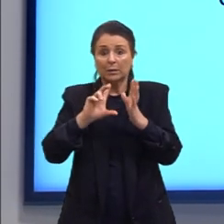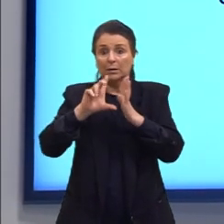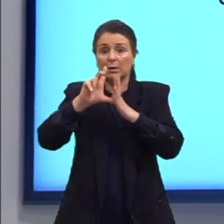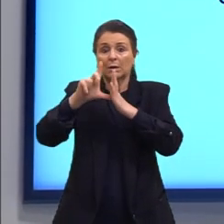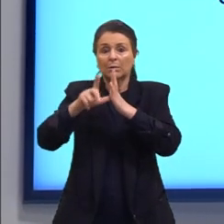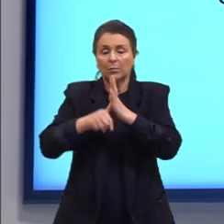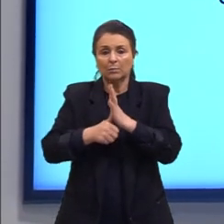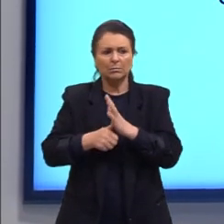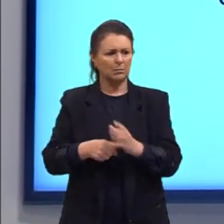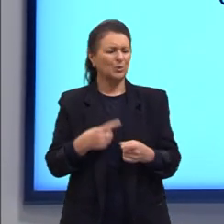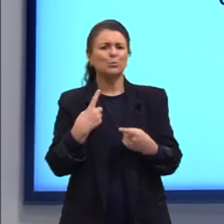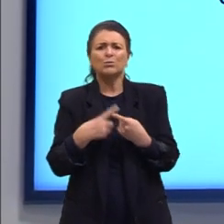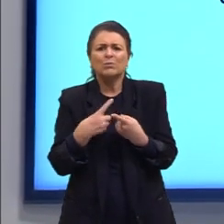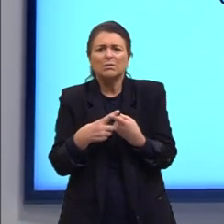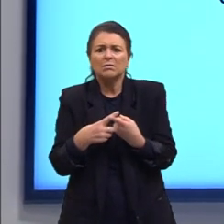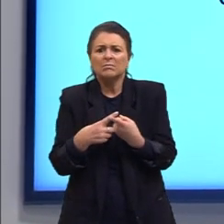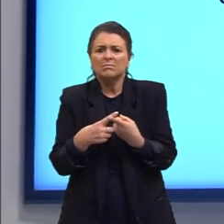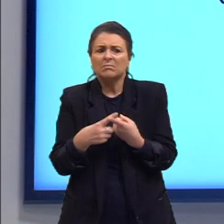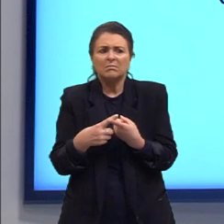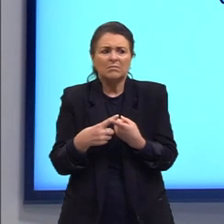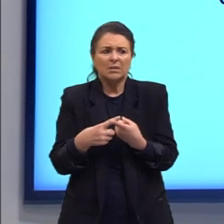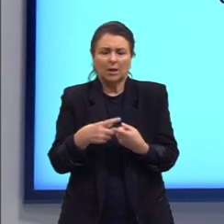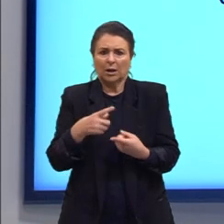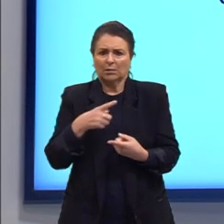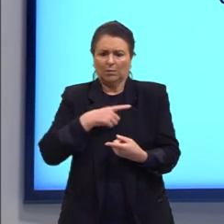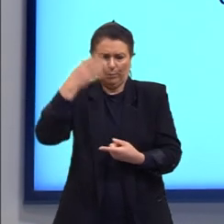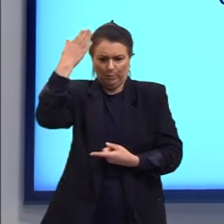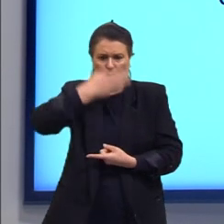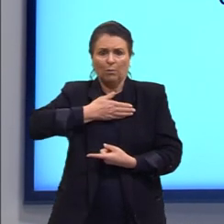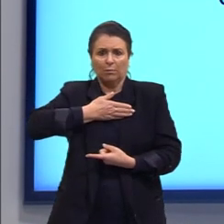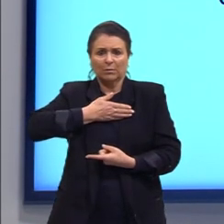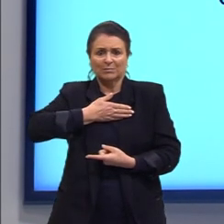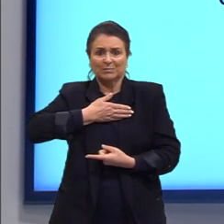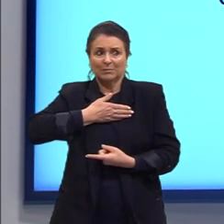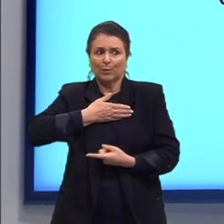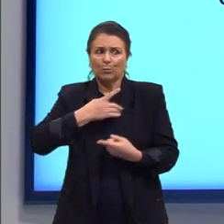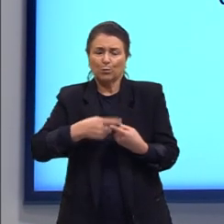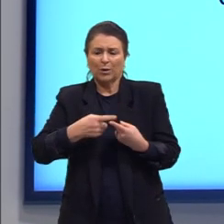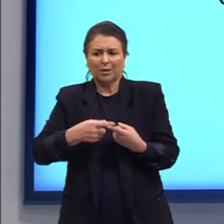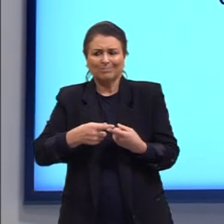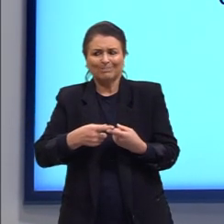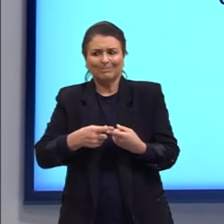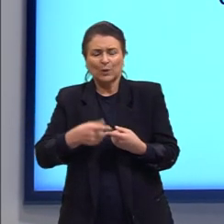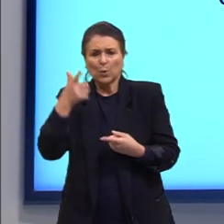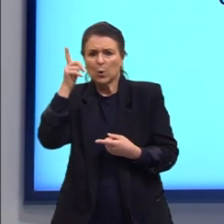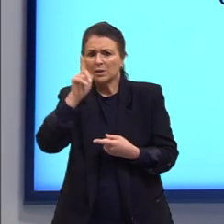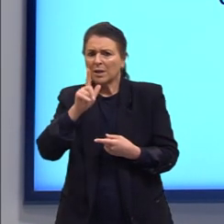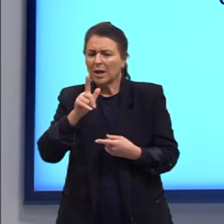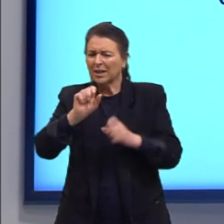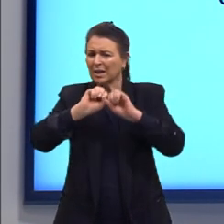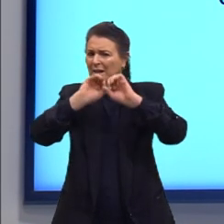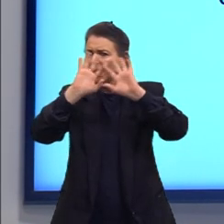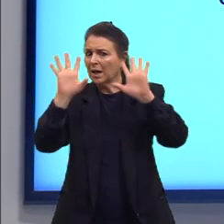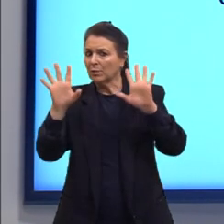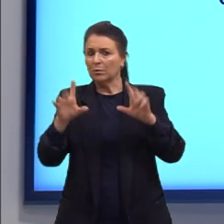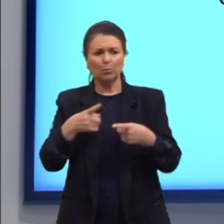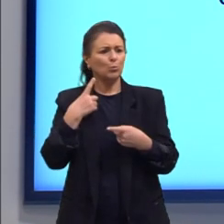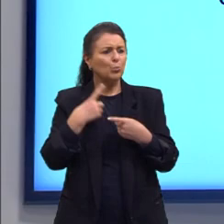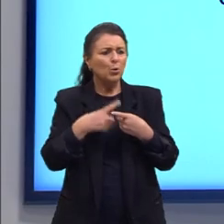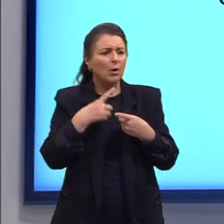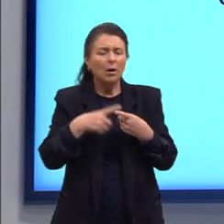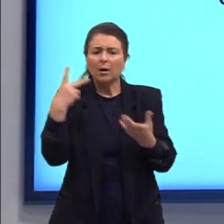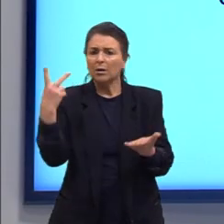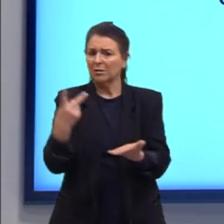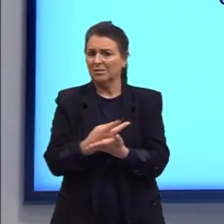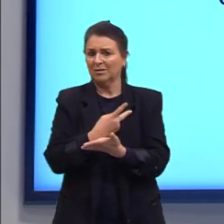por quê? Se tiver evidente, porque às vezes a gente não consegue identificar, quais são as causas para que